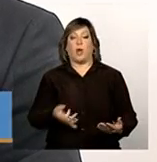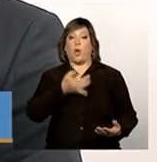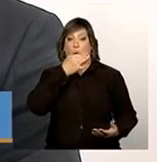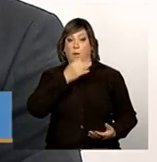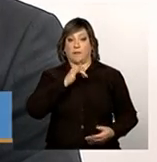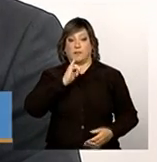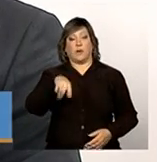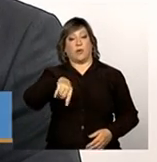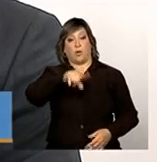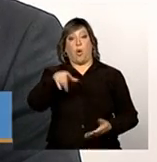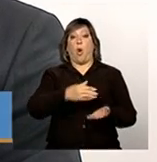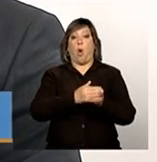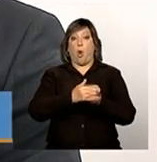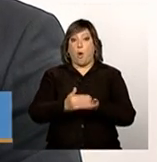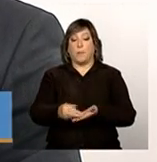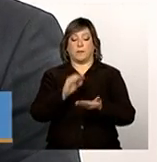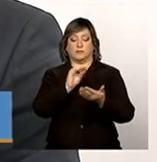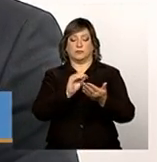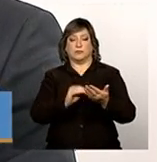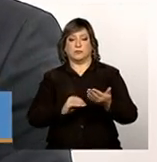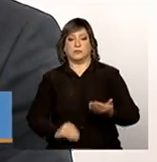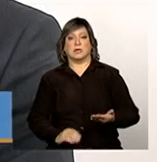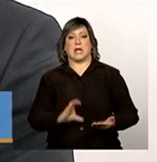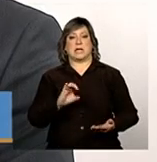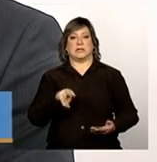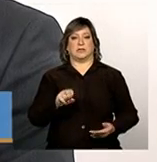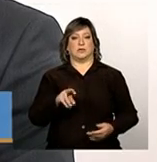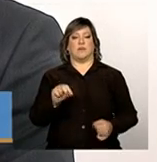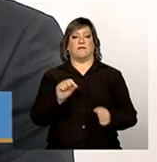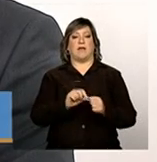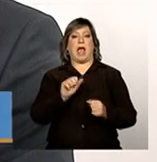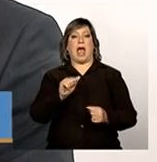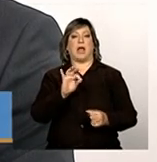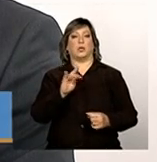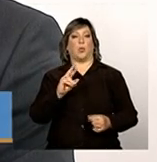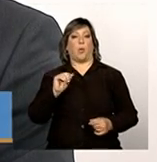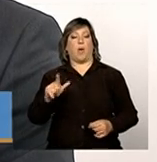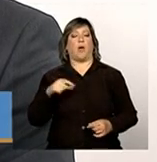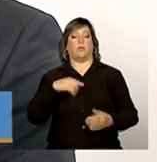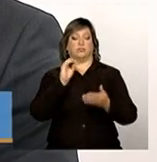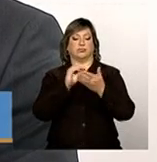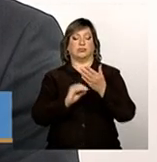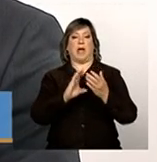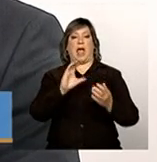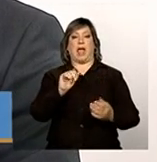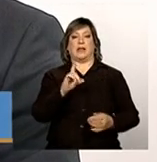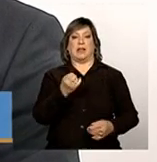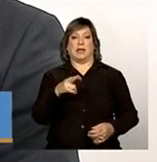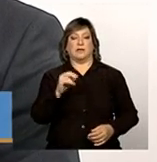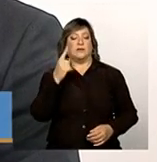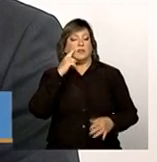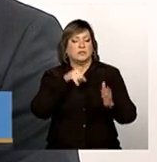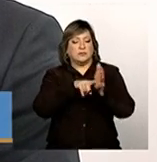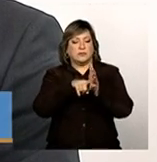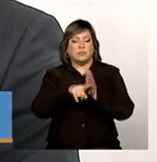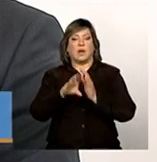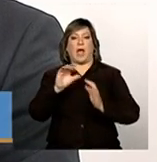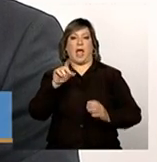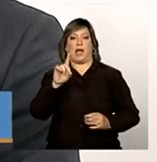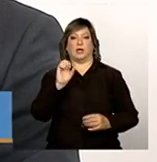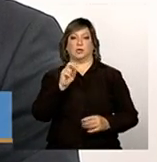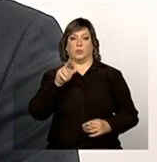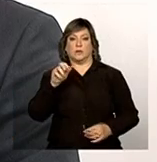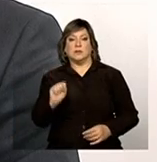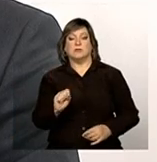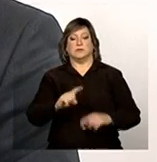Comece o preenchimento do censo, fazendo a atualização cadastral do Cade Suas, analisando seus dados cadastrais no Cade Suas, seus